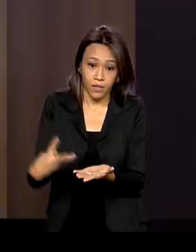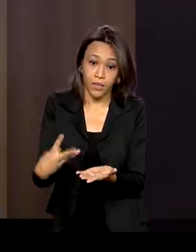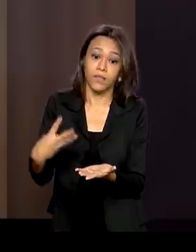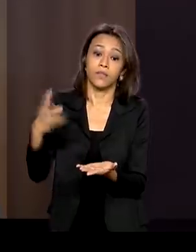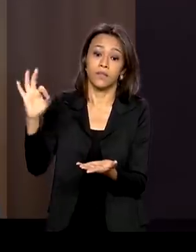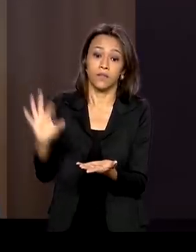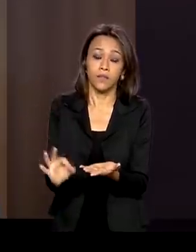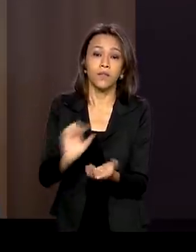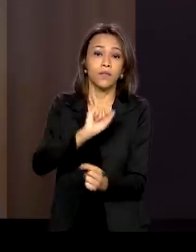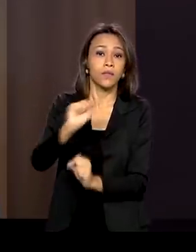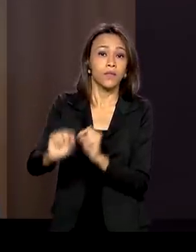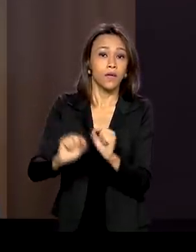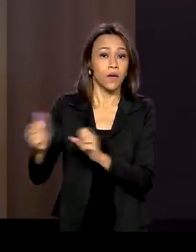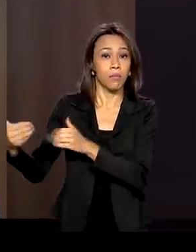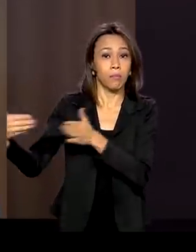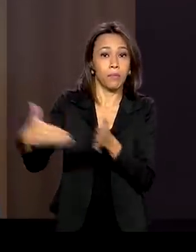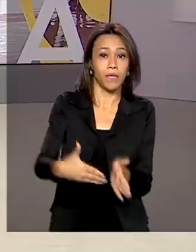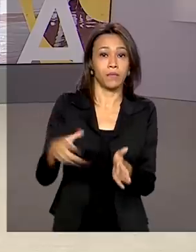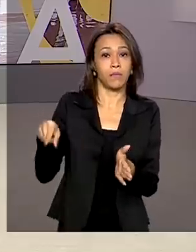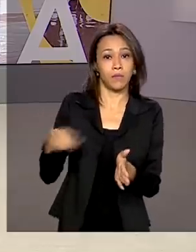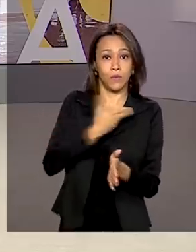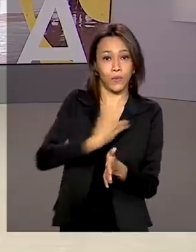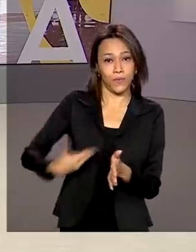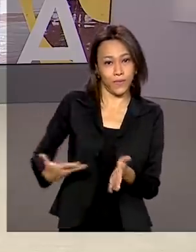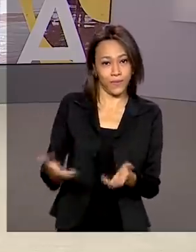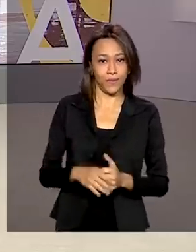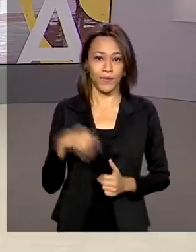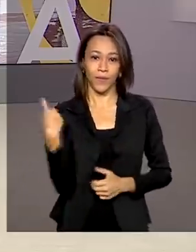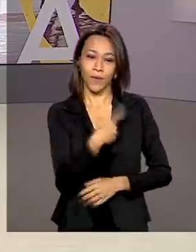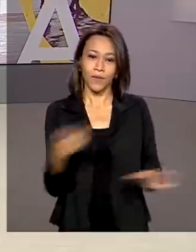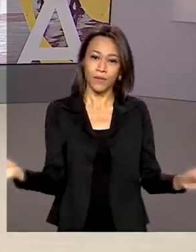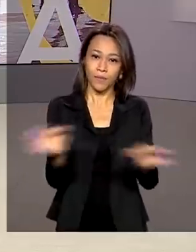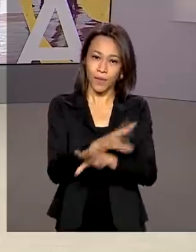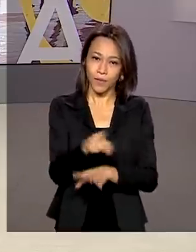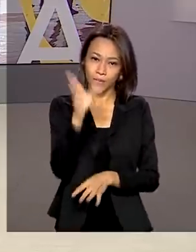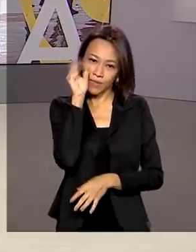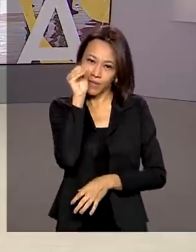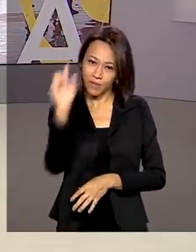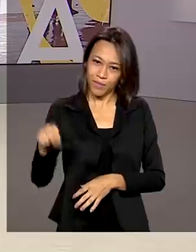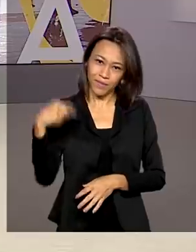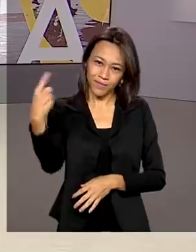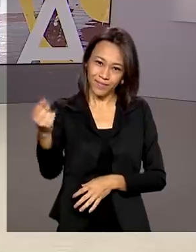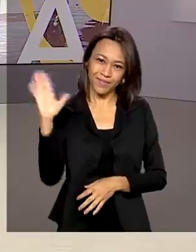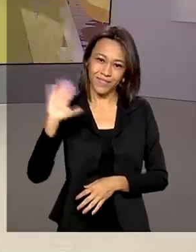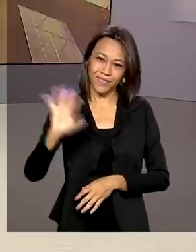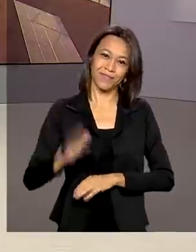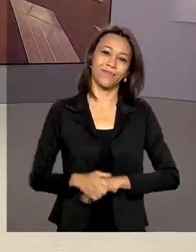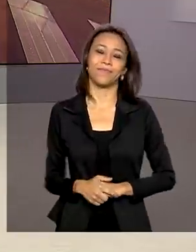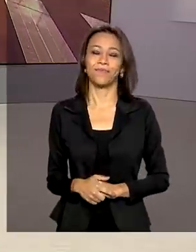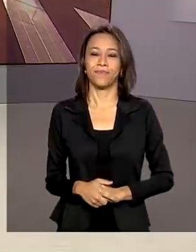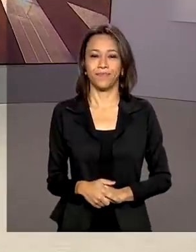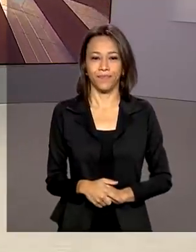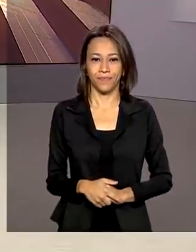participação do governo. O Brasil em Dia termina aqui. Nos vemos amanhã. Até lá.